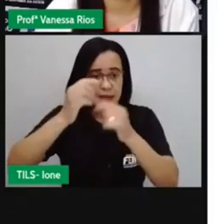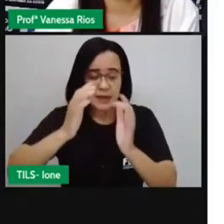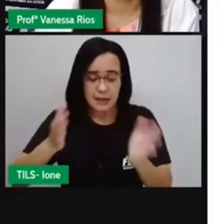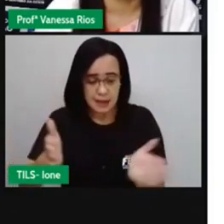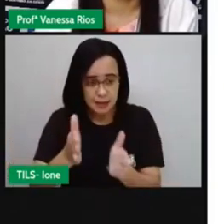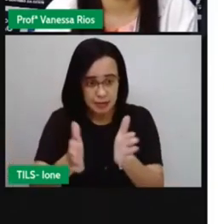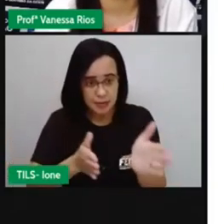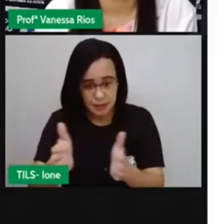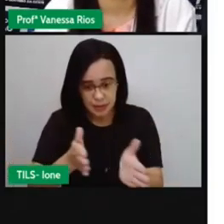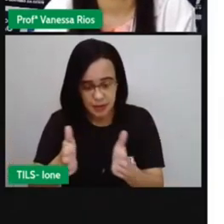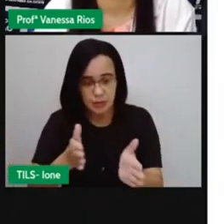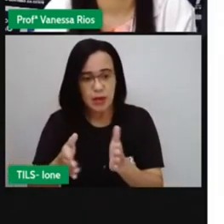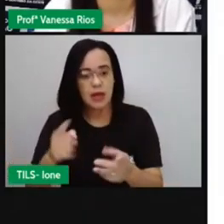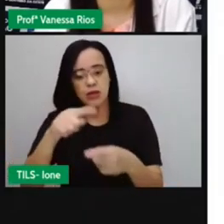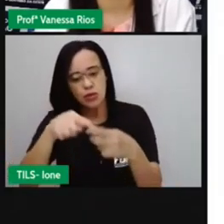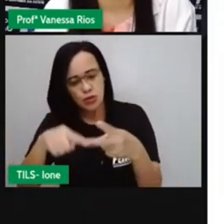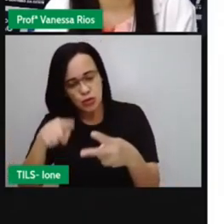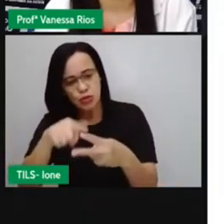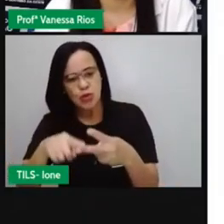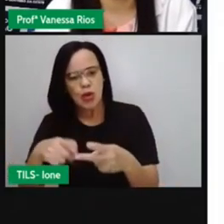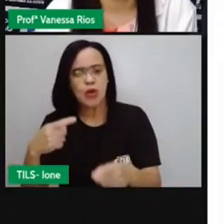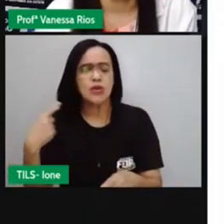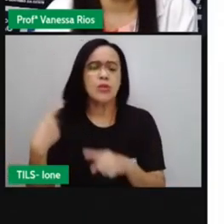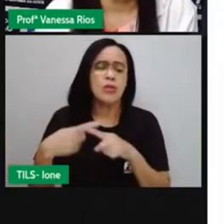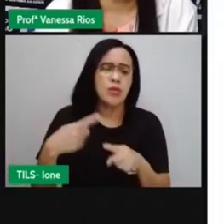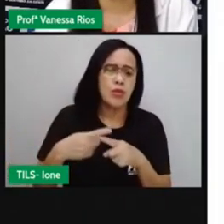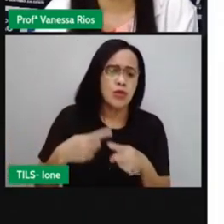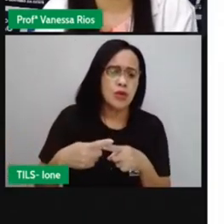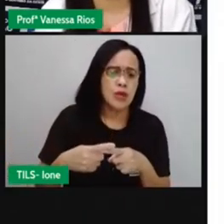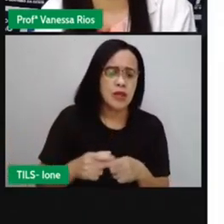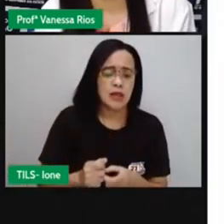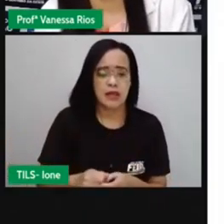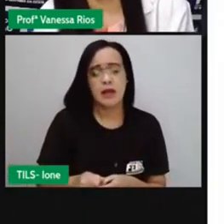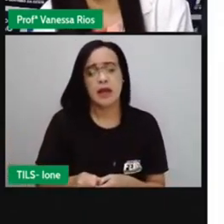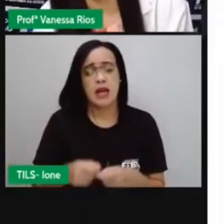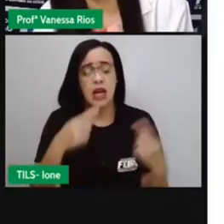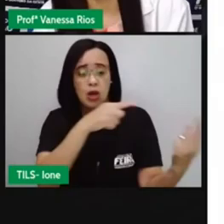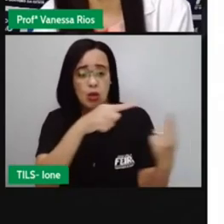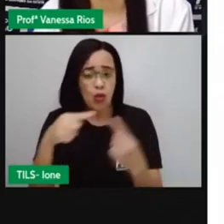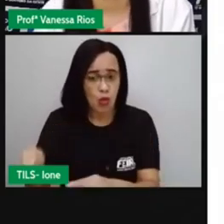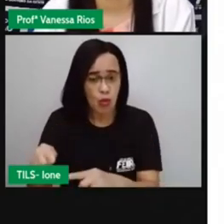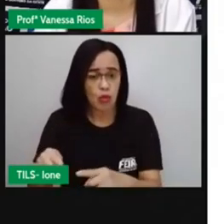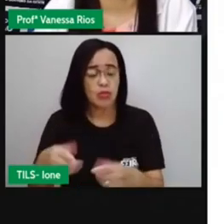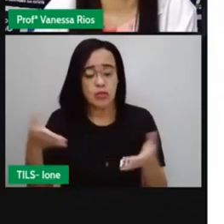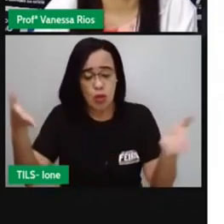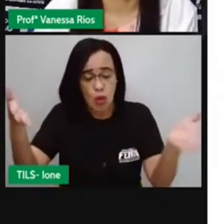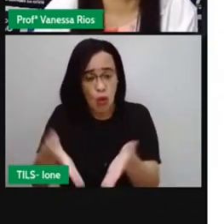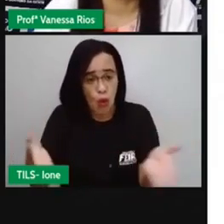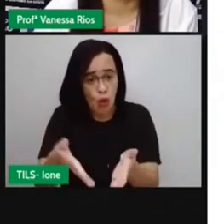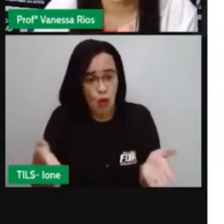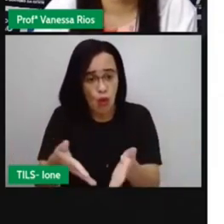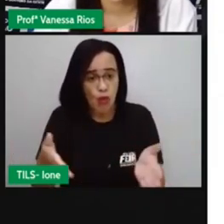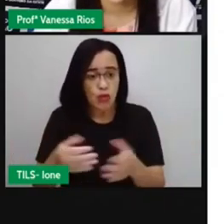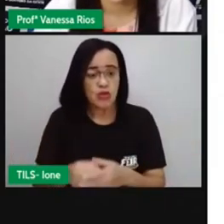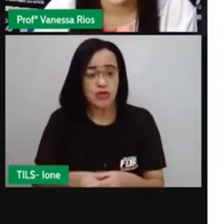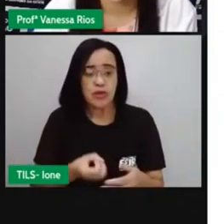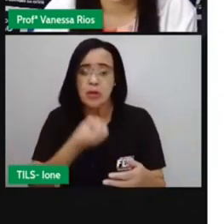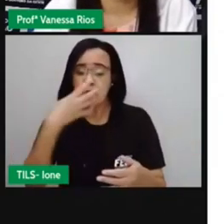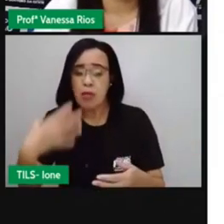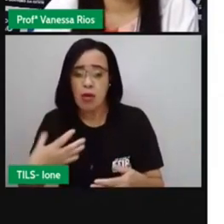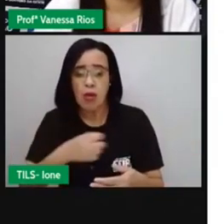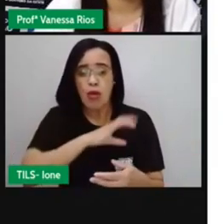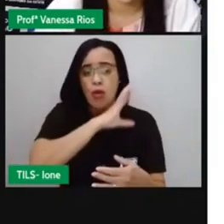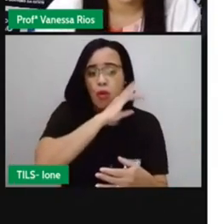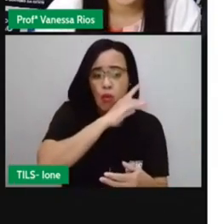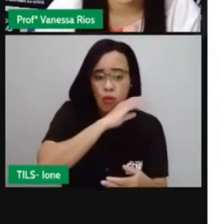reflexão a um acontecimento da atualidade. Algo que está ali incomodando, ou que está acontecendo na sociedade